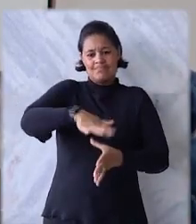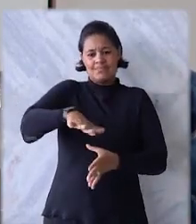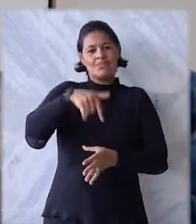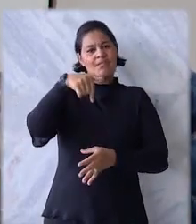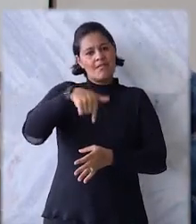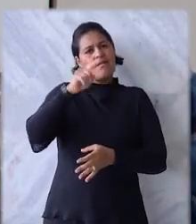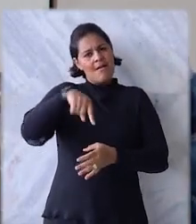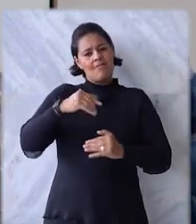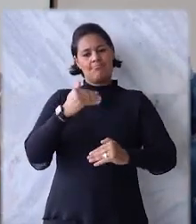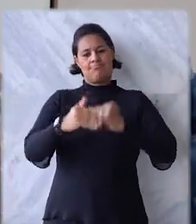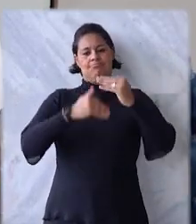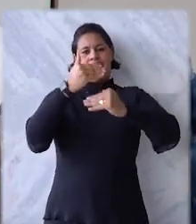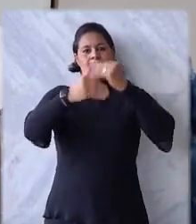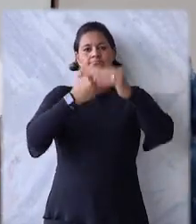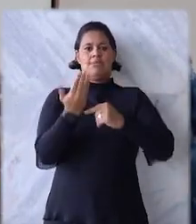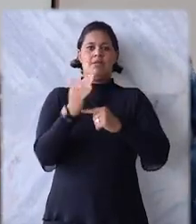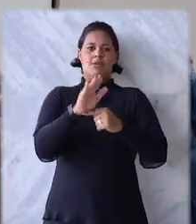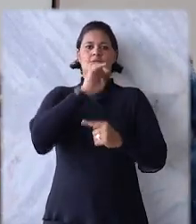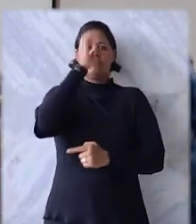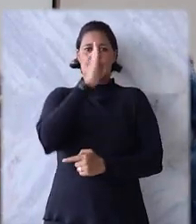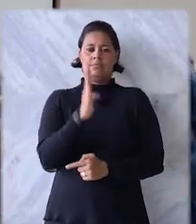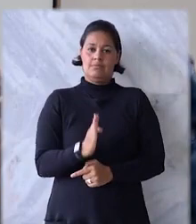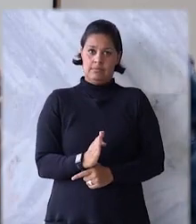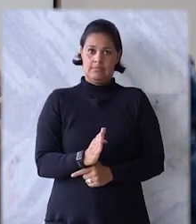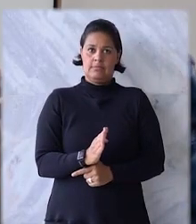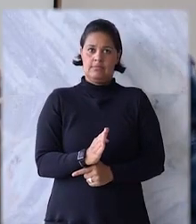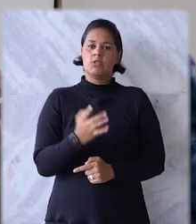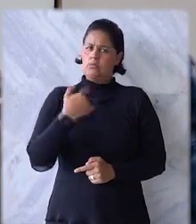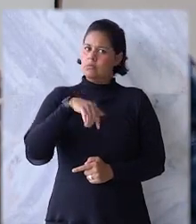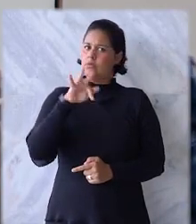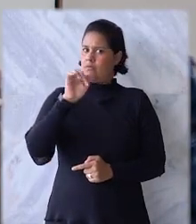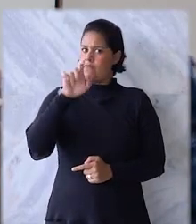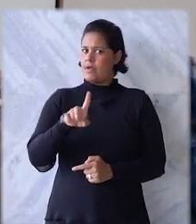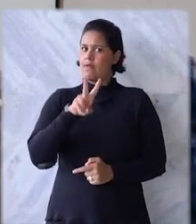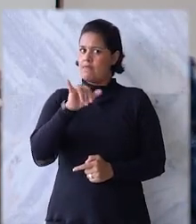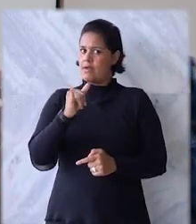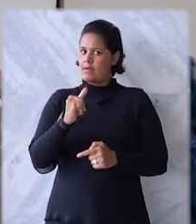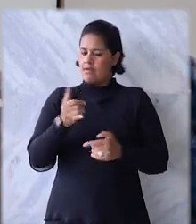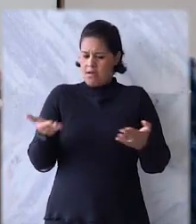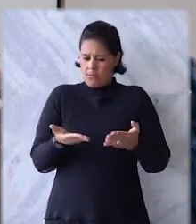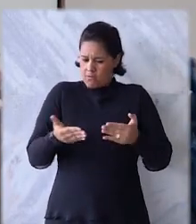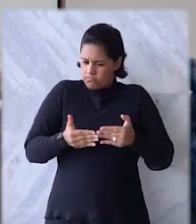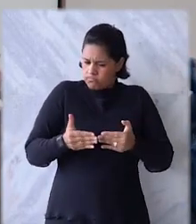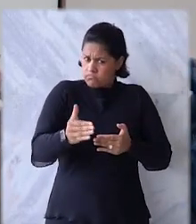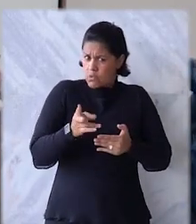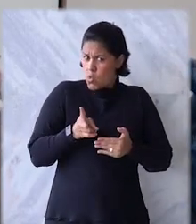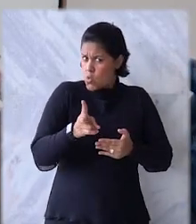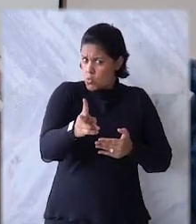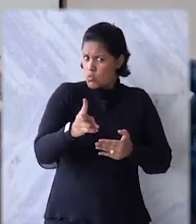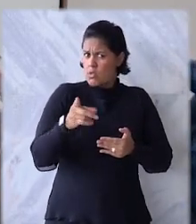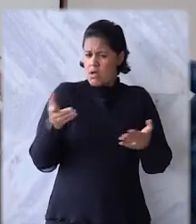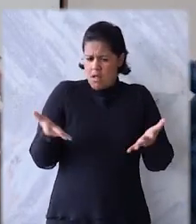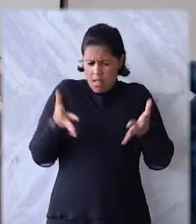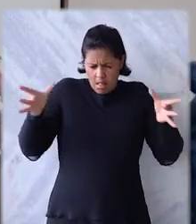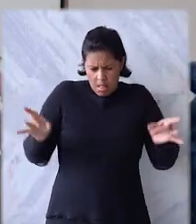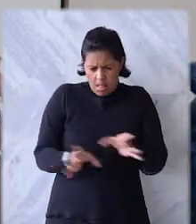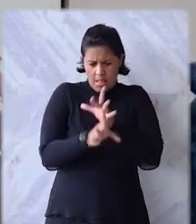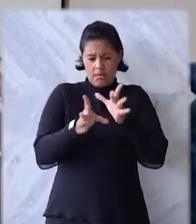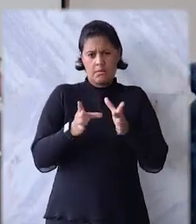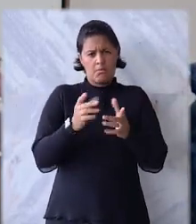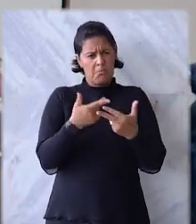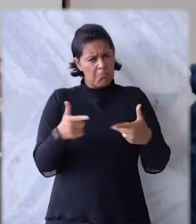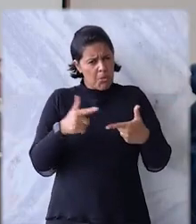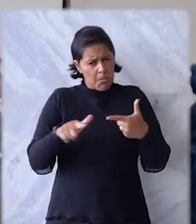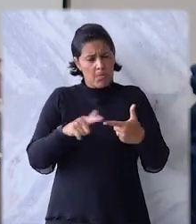tem, fazendo com que Brasília seja vetor de desenvolvimento para todo o Brasil. Com muita fé, chegaremos muito fortes,